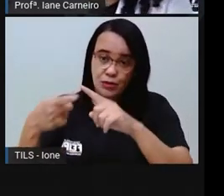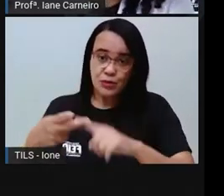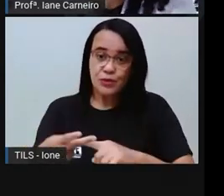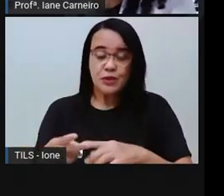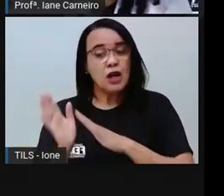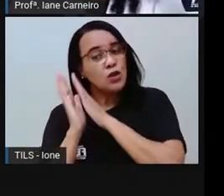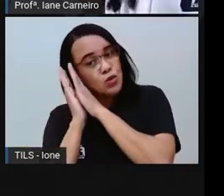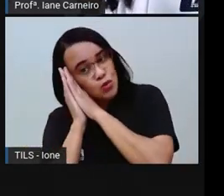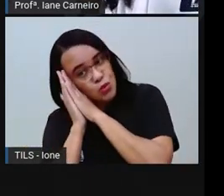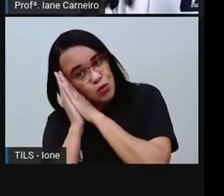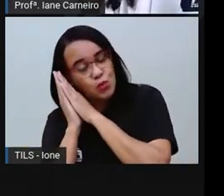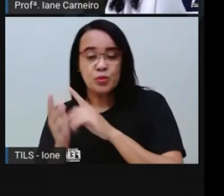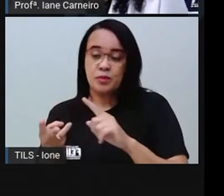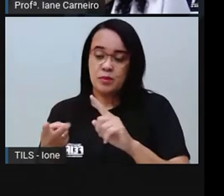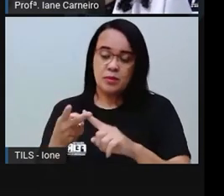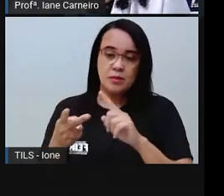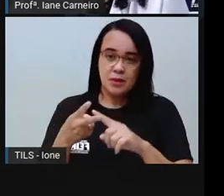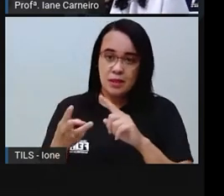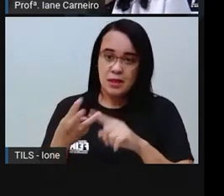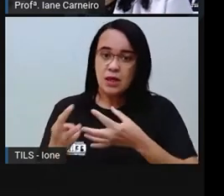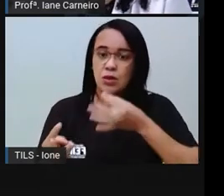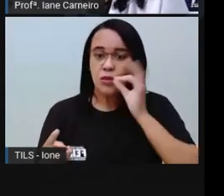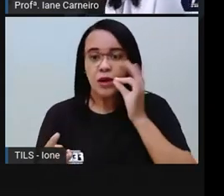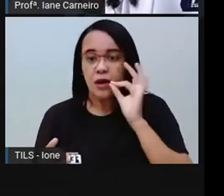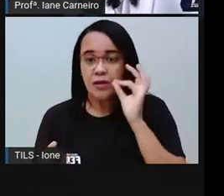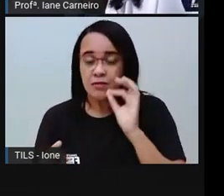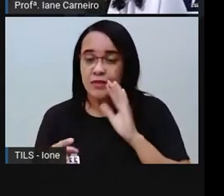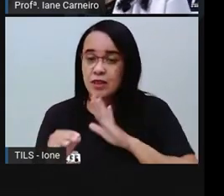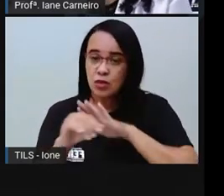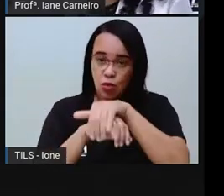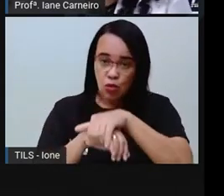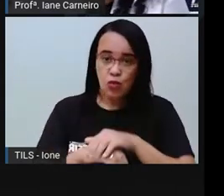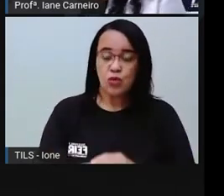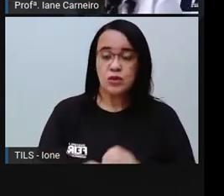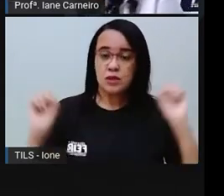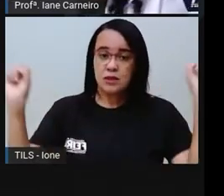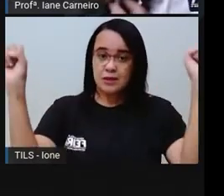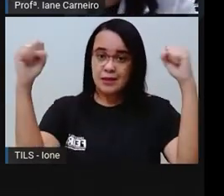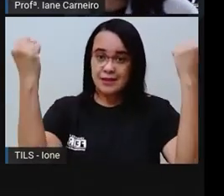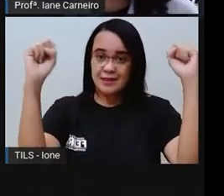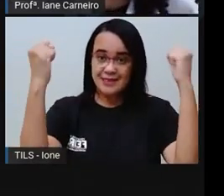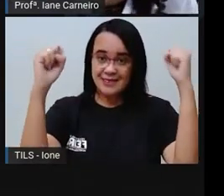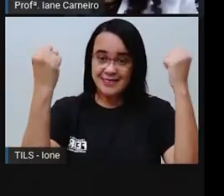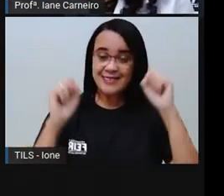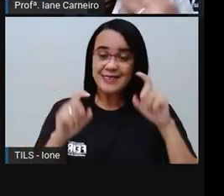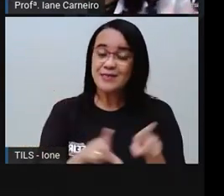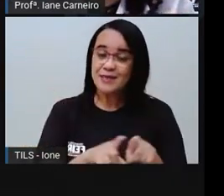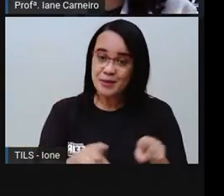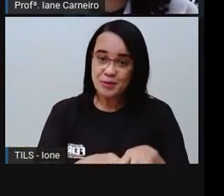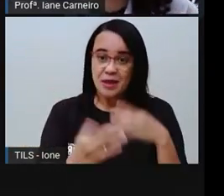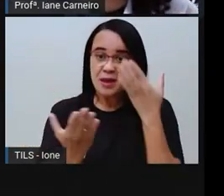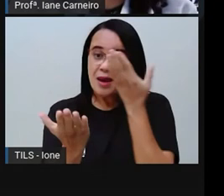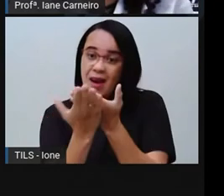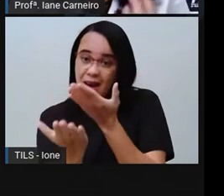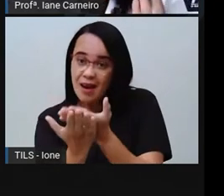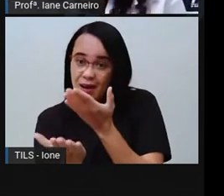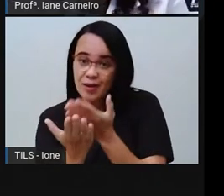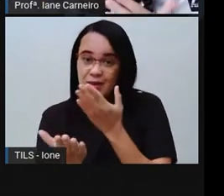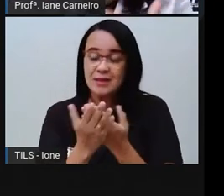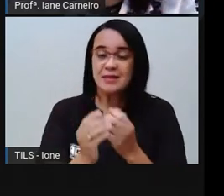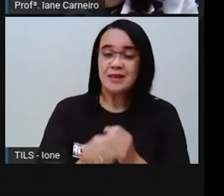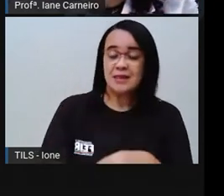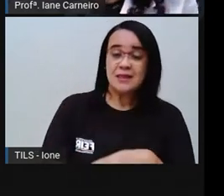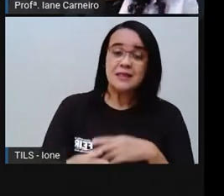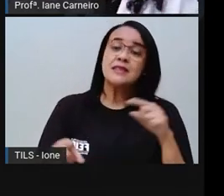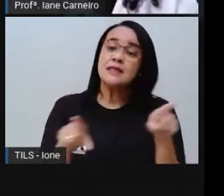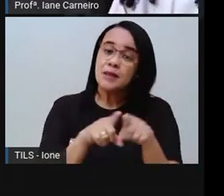Atividade física, as roupas, trabalho, né? Assistir aula, alimentação, estudar,